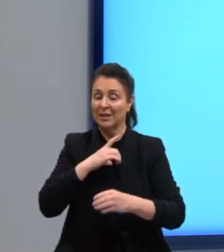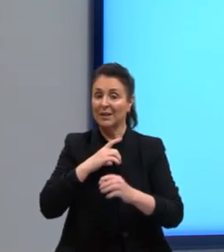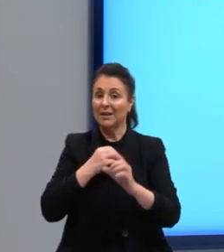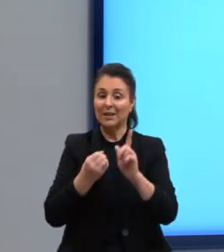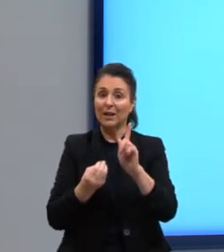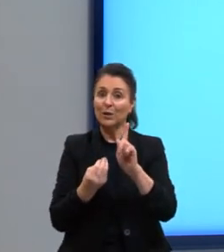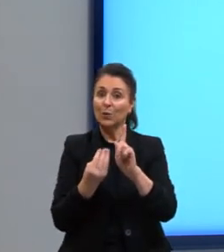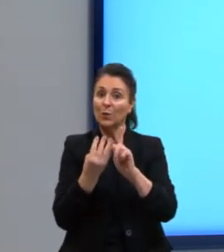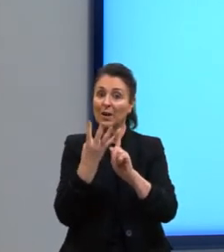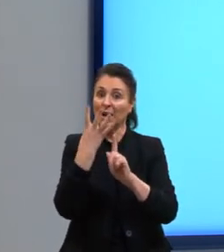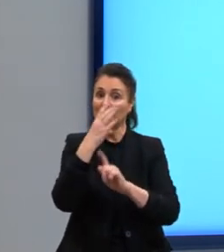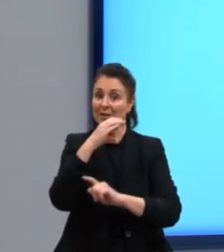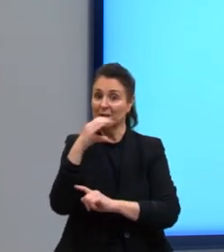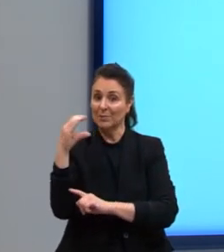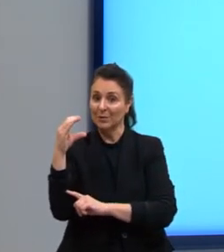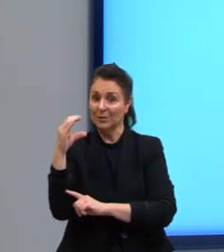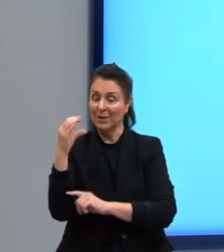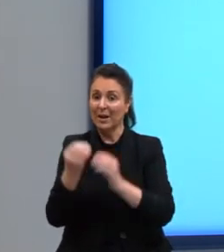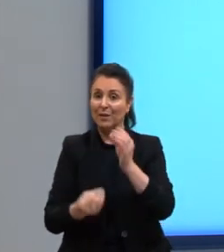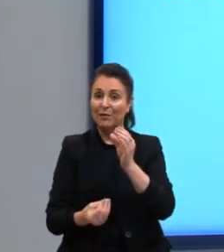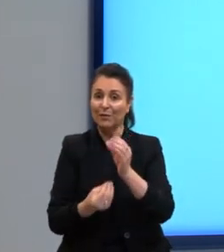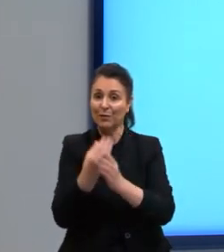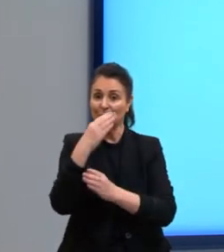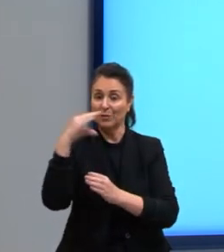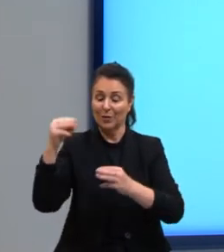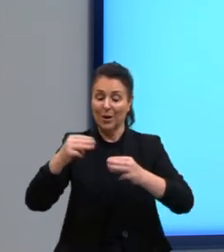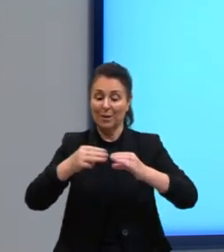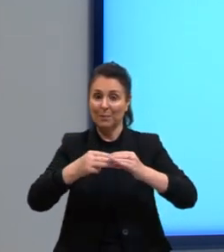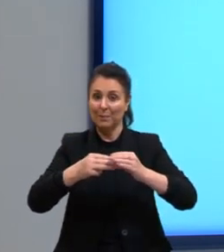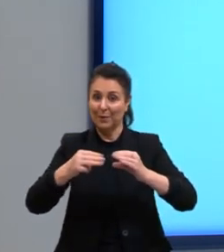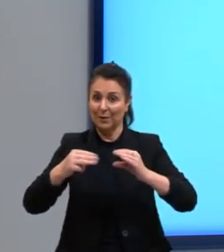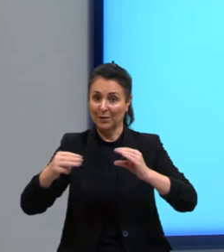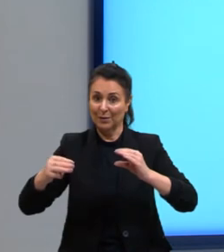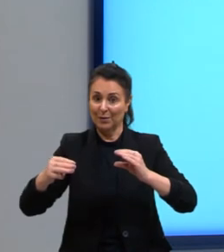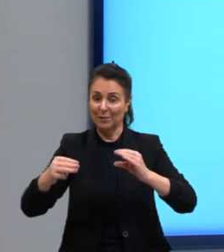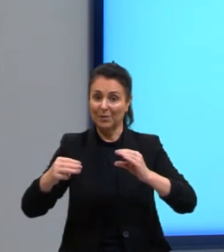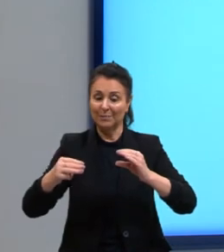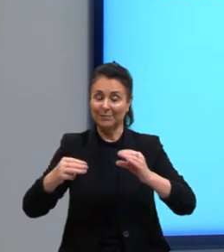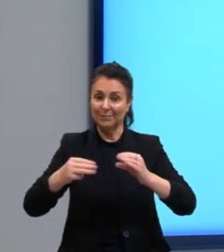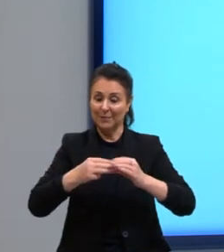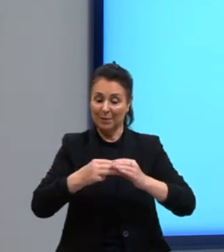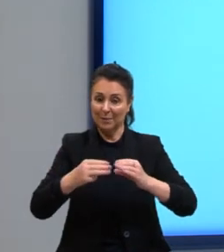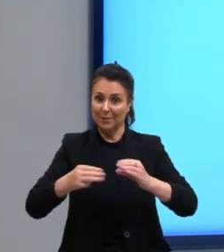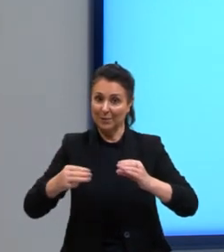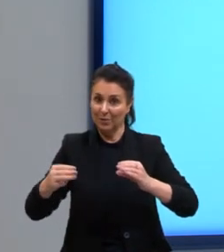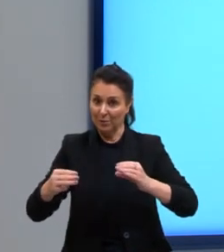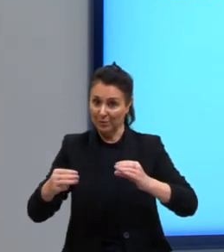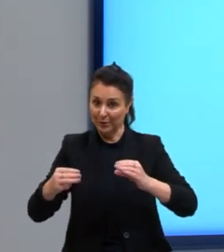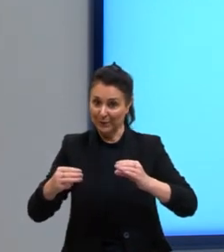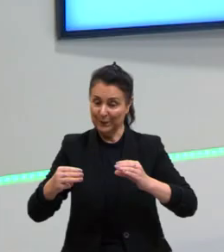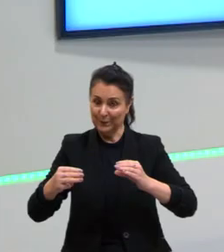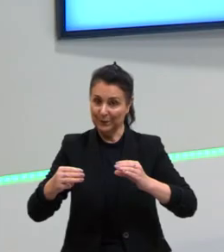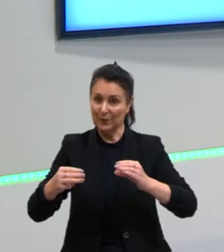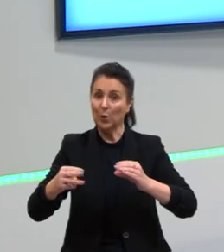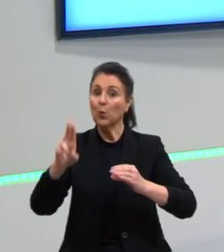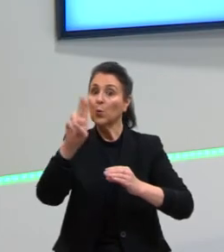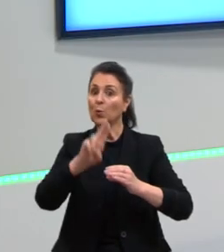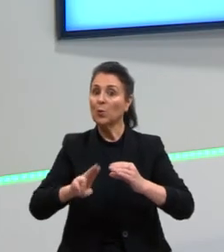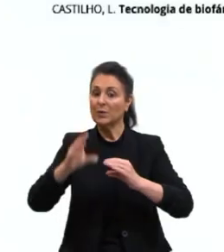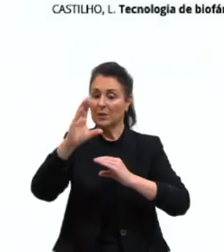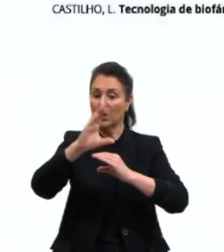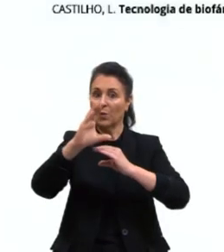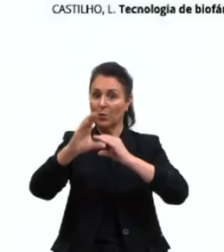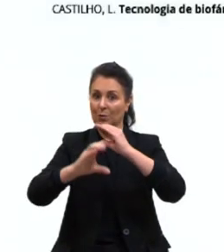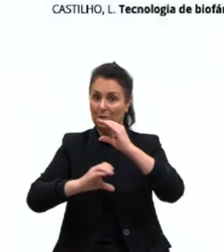Fonte de carbono. Então, a mitocôndria, ela vai pegar esses compostos e